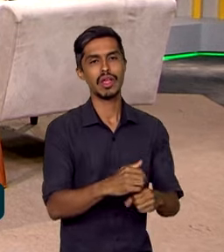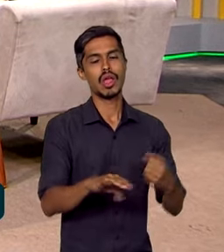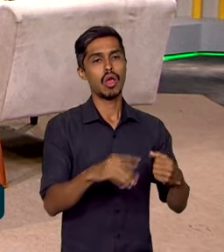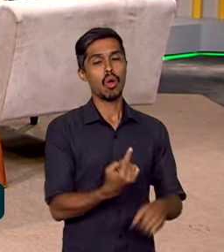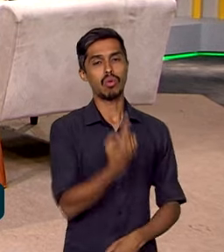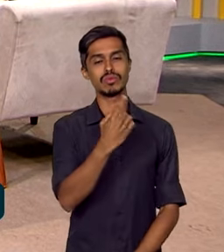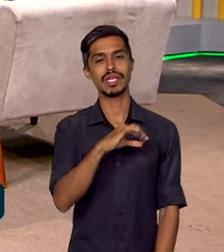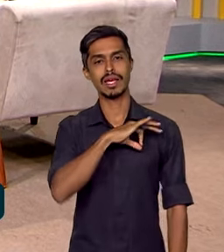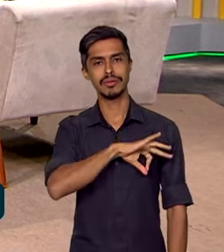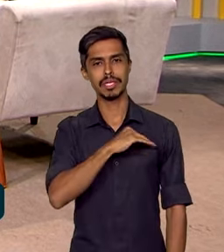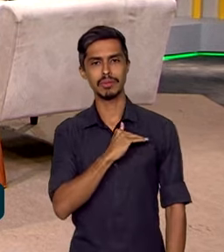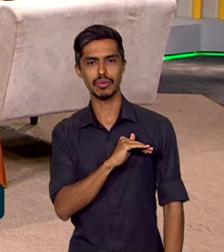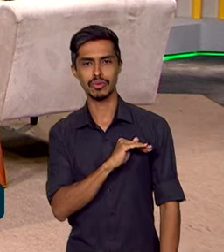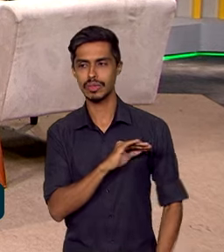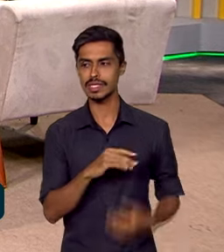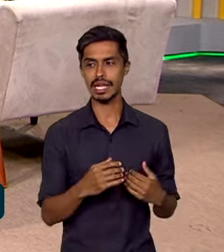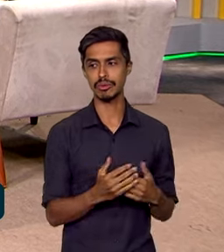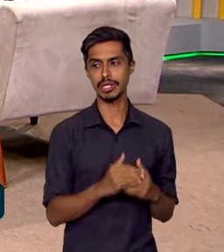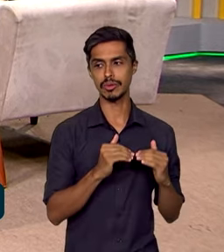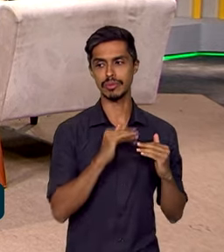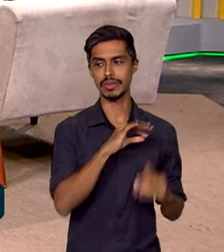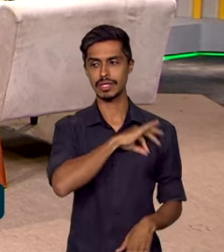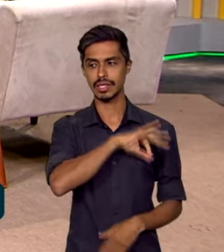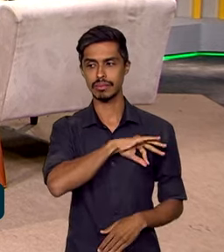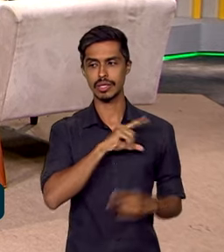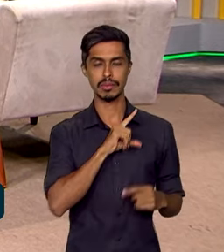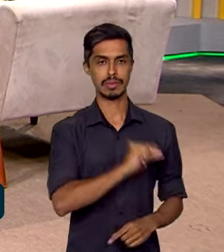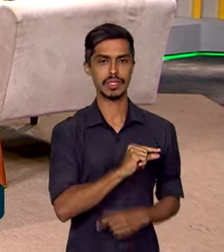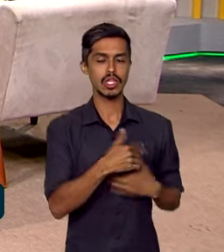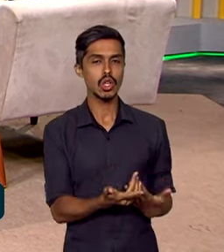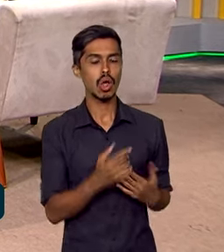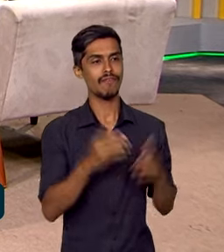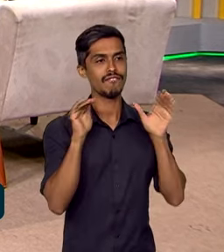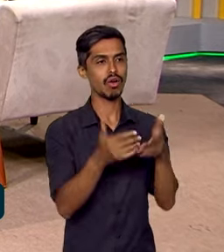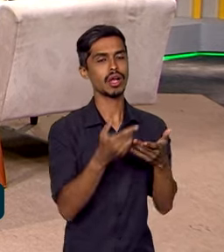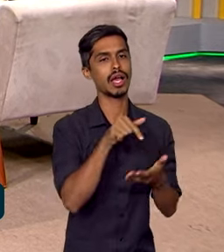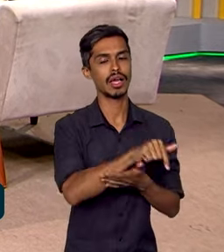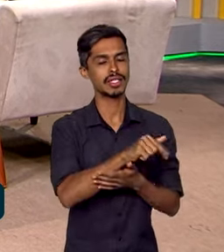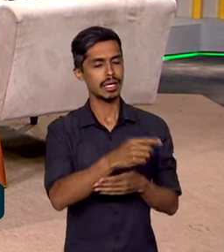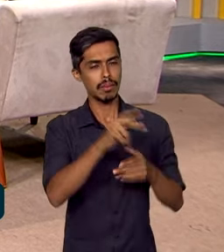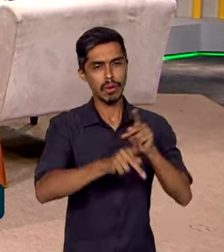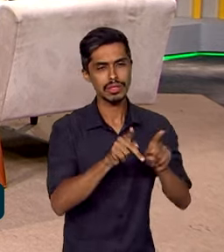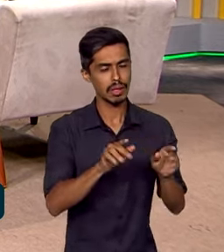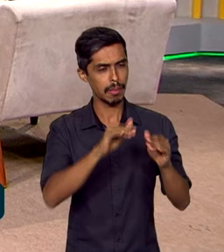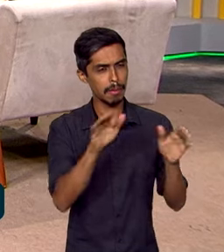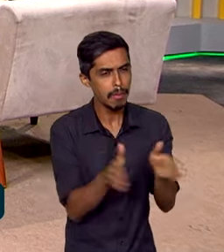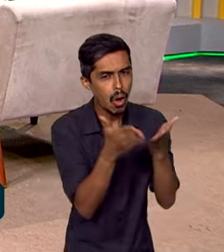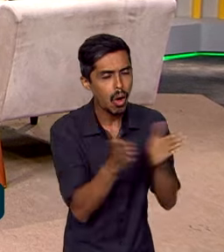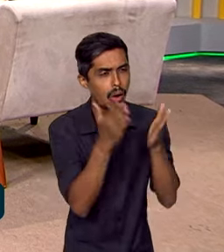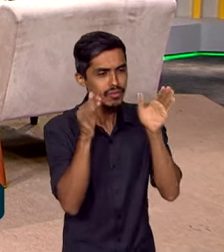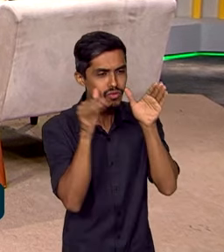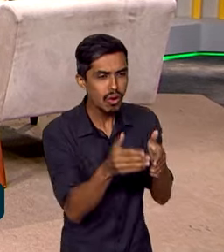mínimo e meio per capita, e agora vai ser para um, porque com isso a gente consegue focar na população ainda mais pobre, e sem contar que a